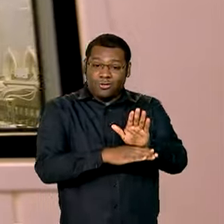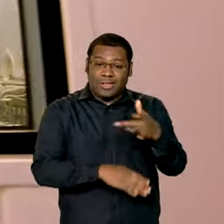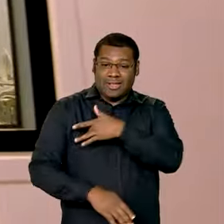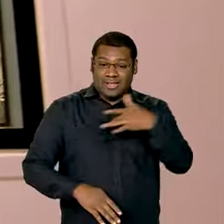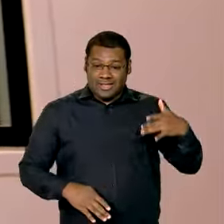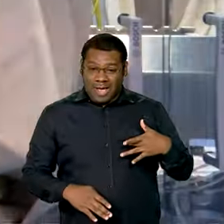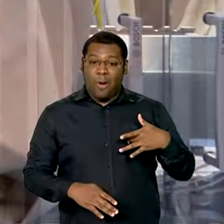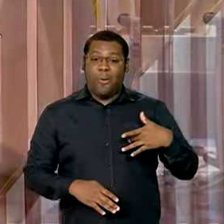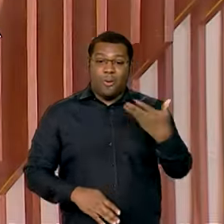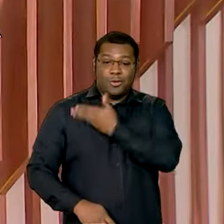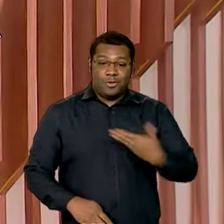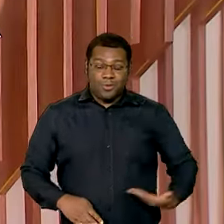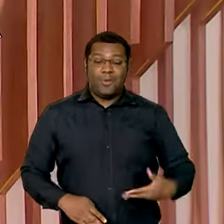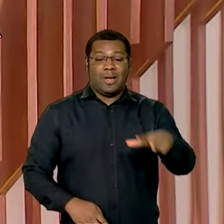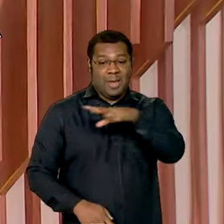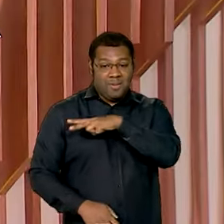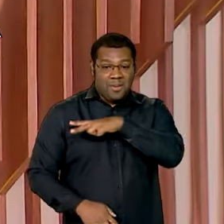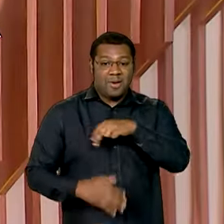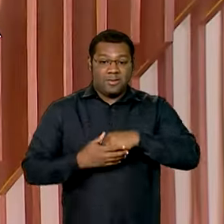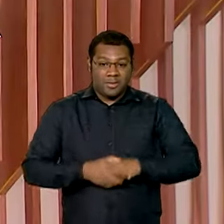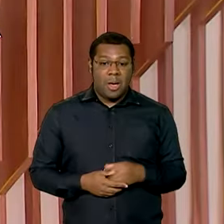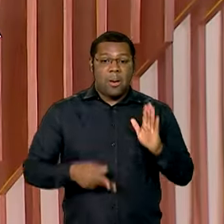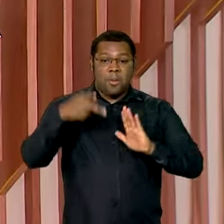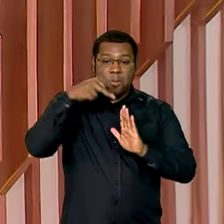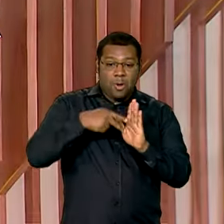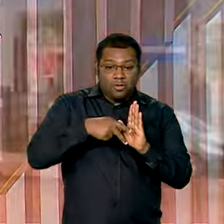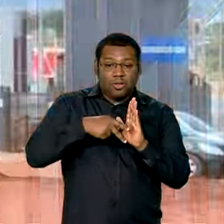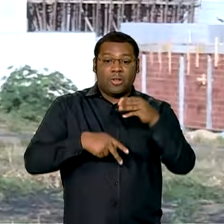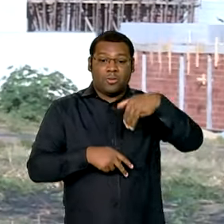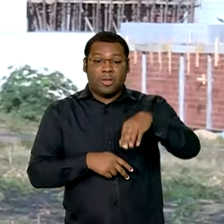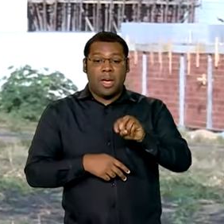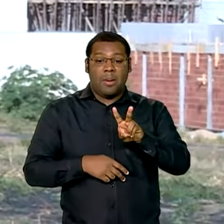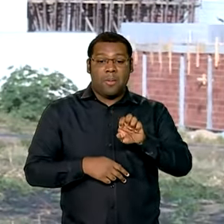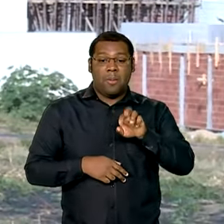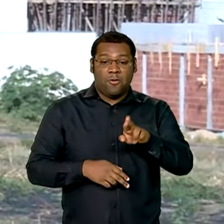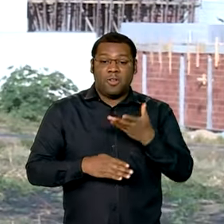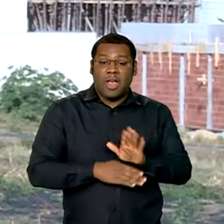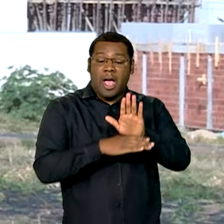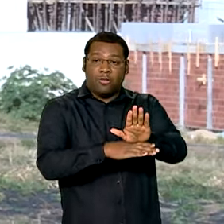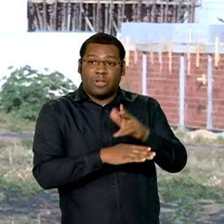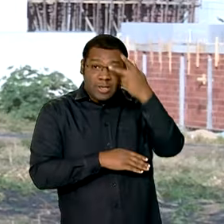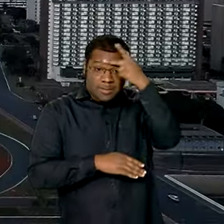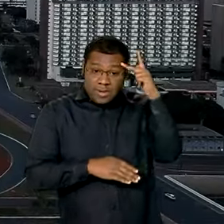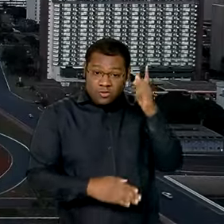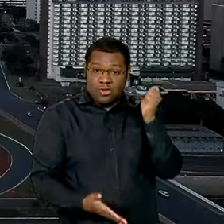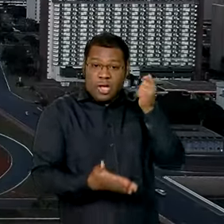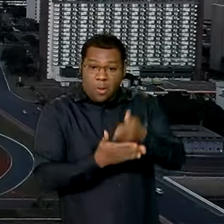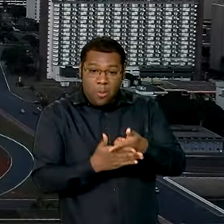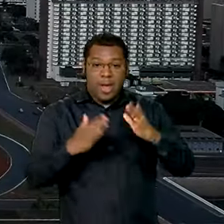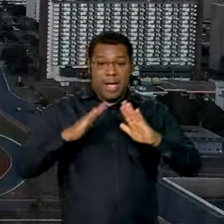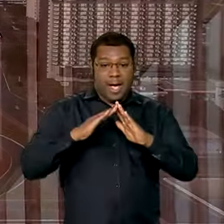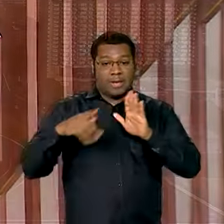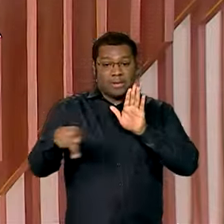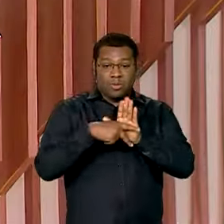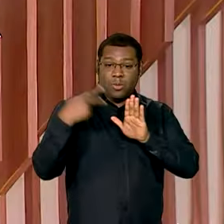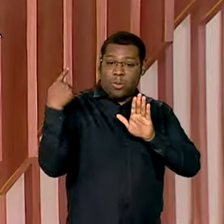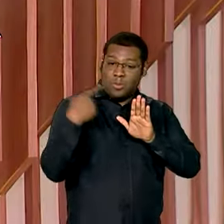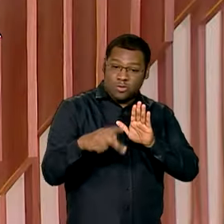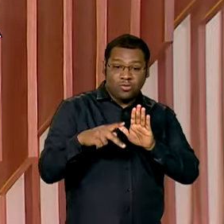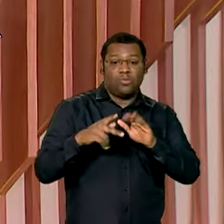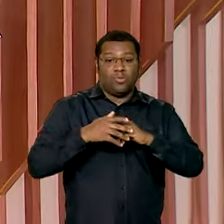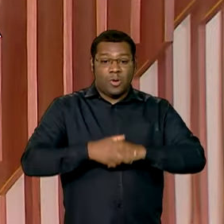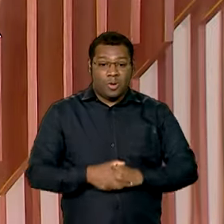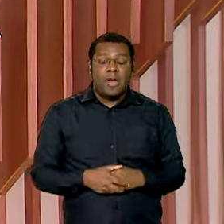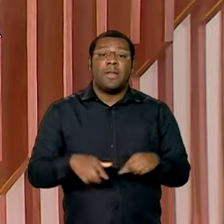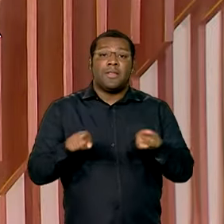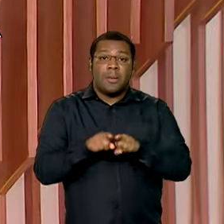saúde pública e privada. Programa Acredita Imóveis vai facilitar a compra de casa própria para famílias de classe média